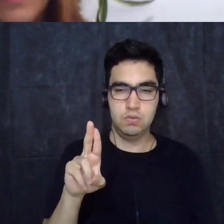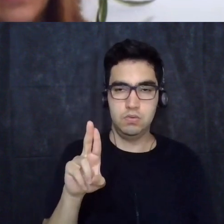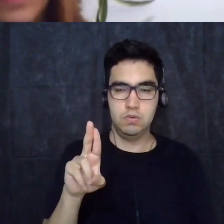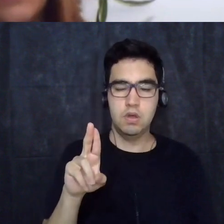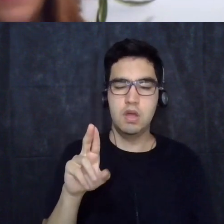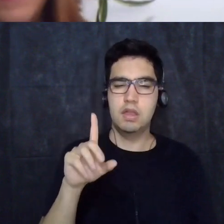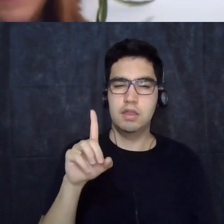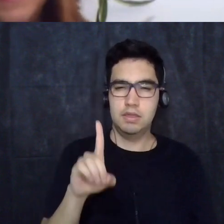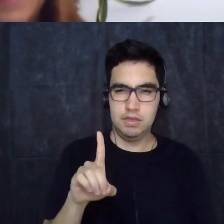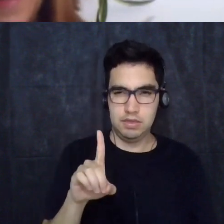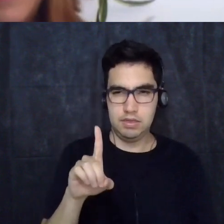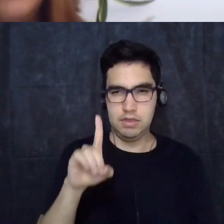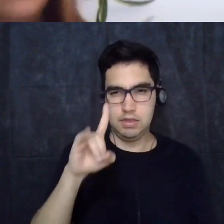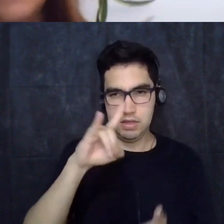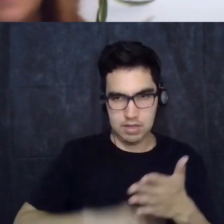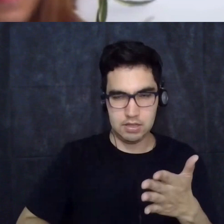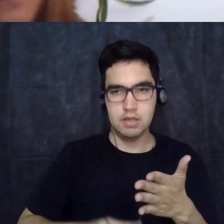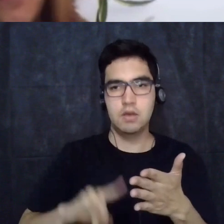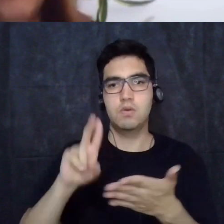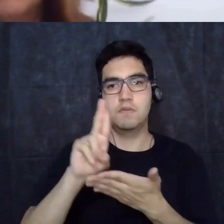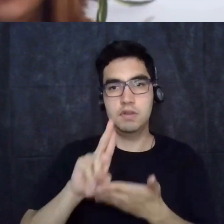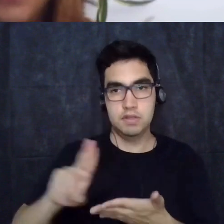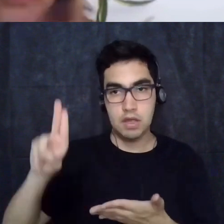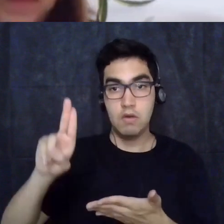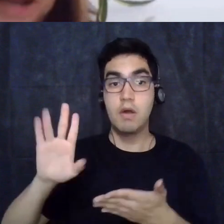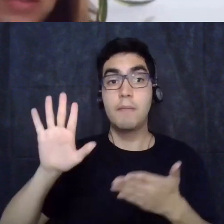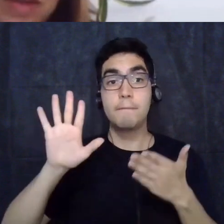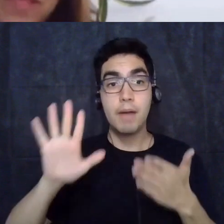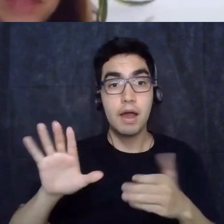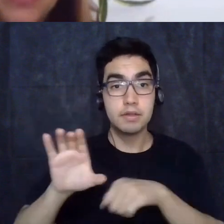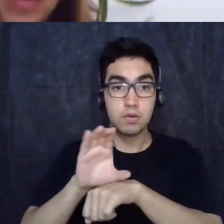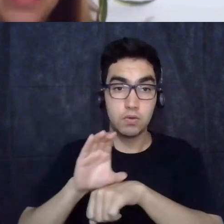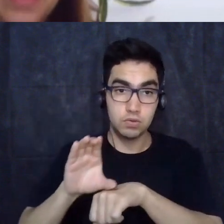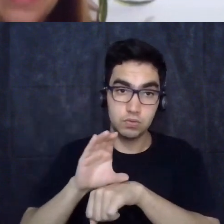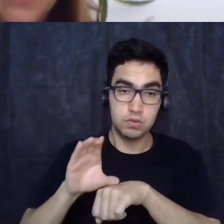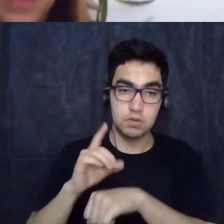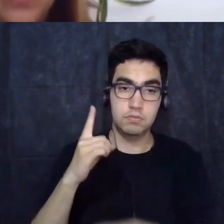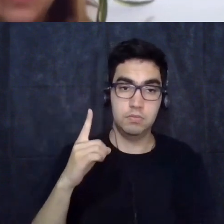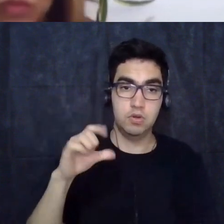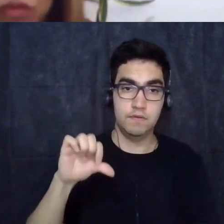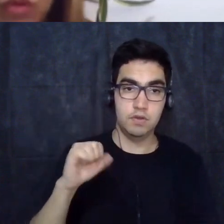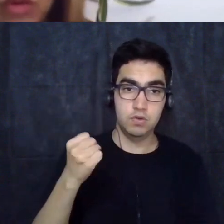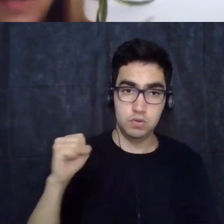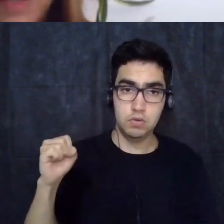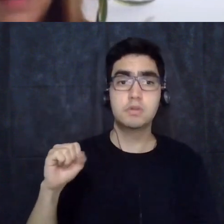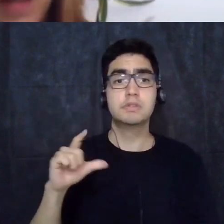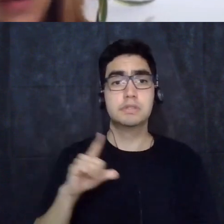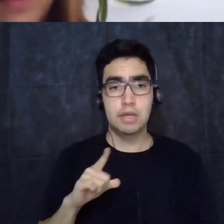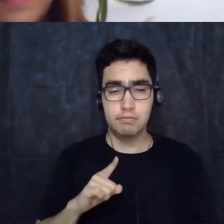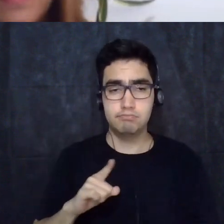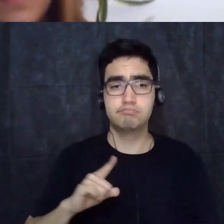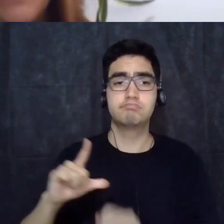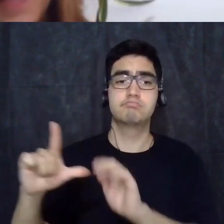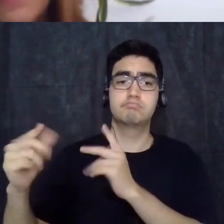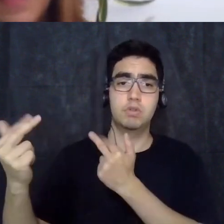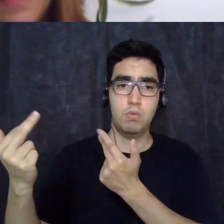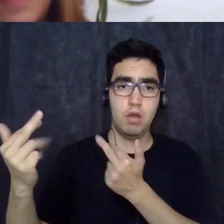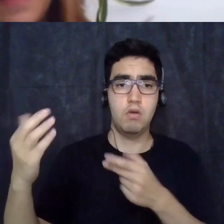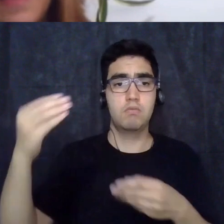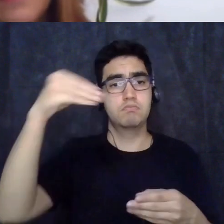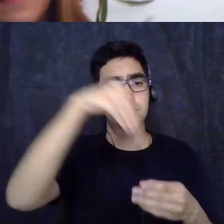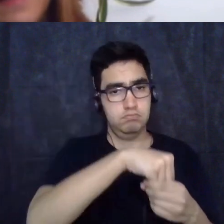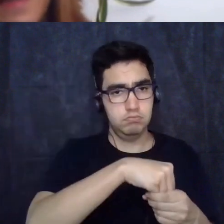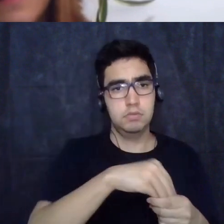1988 ela traz assim praticamente todos esses valores ou todos esses valores que estão